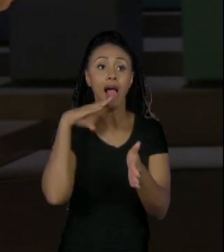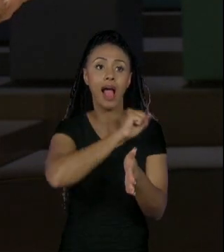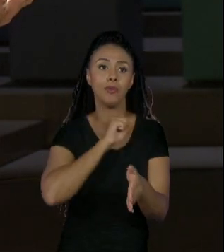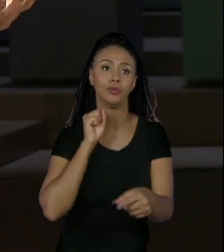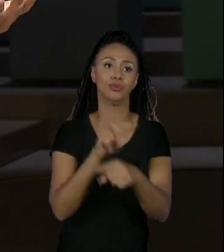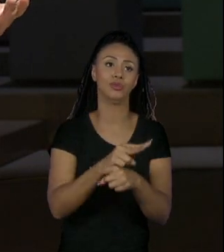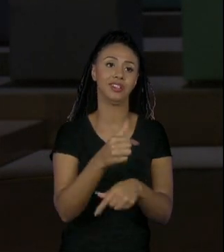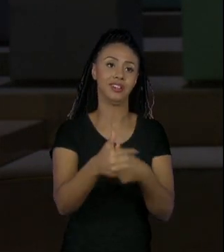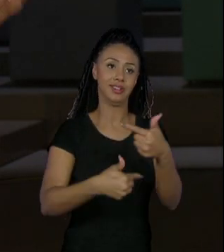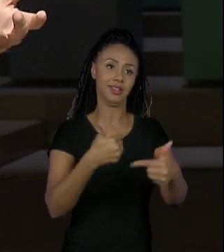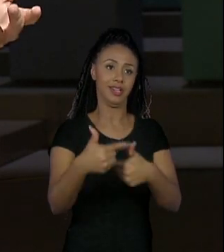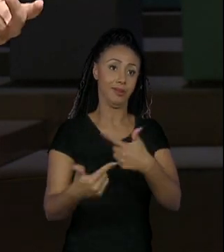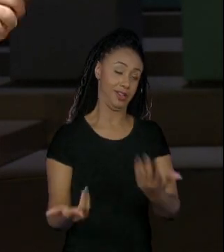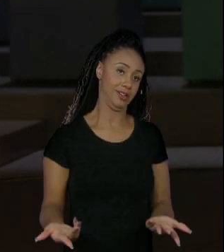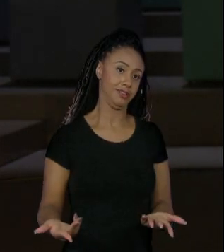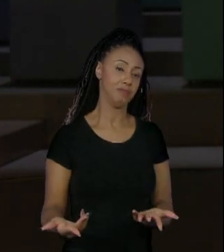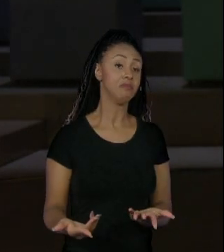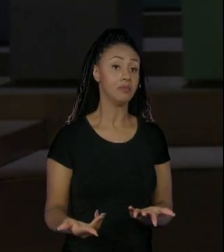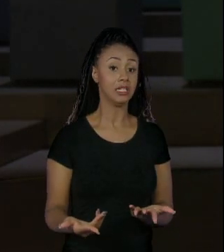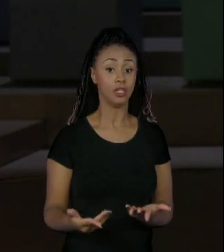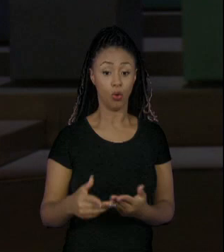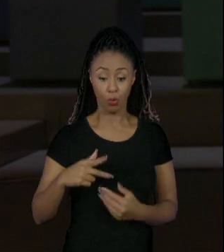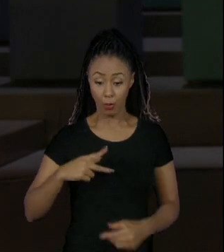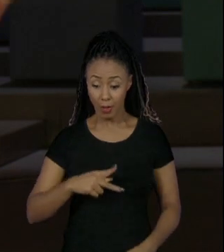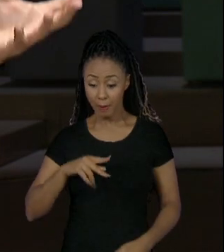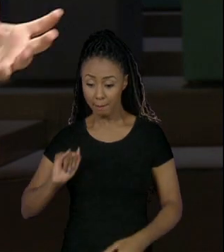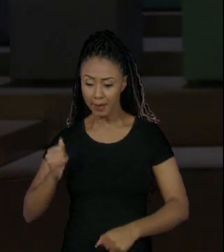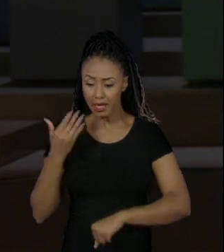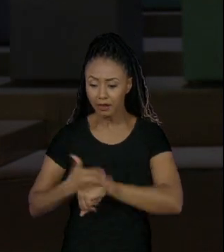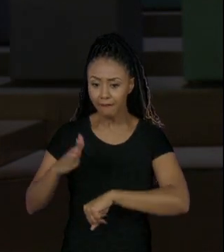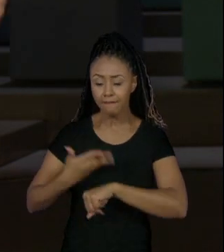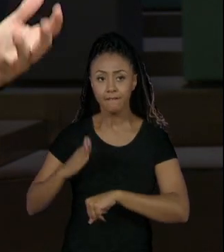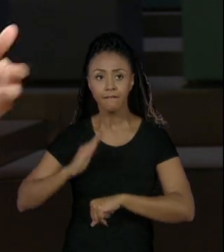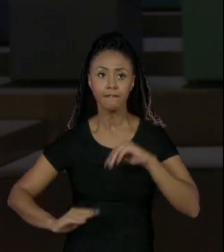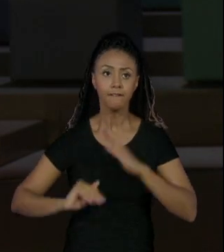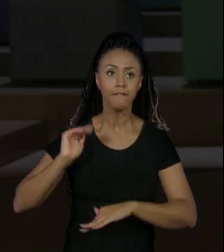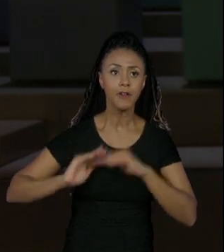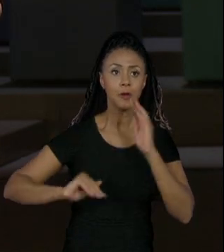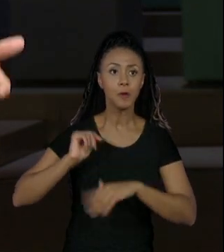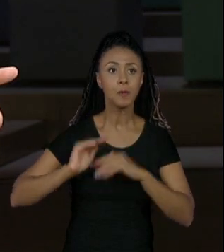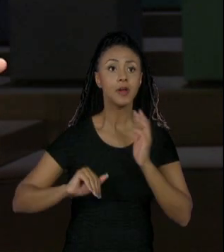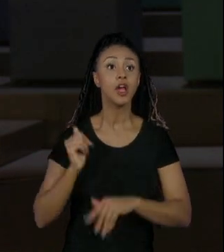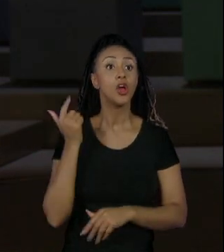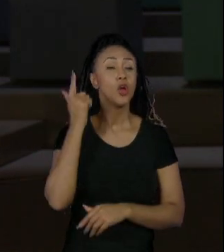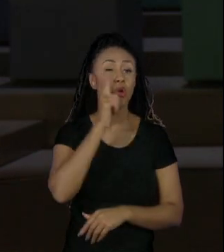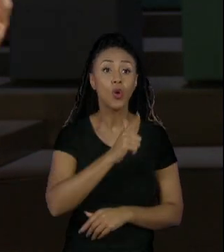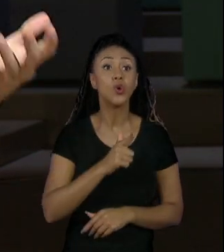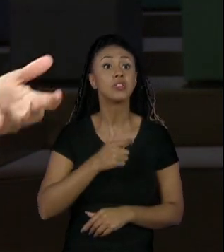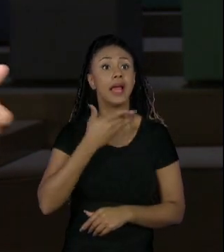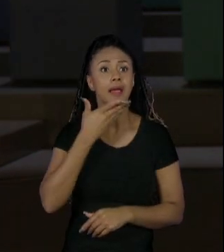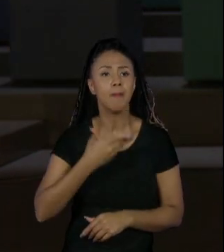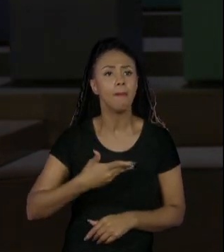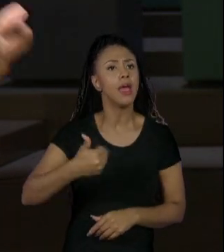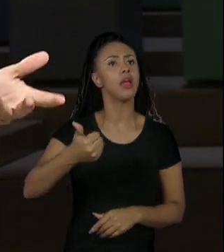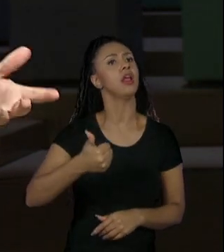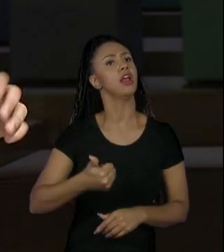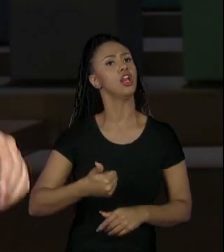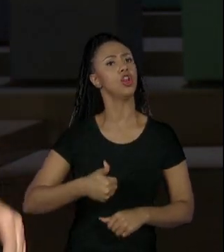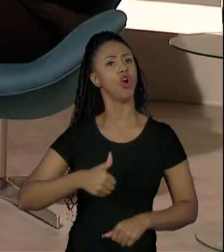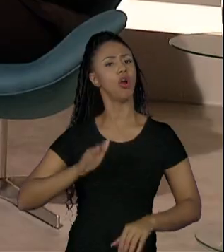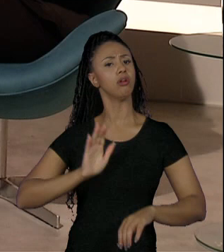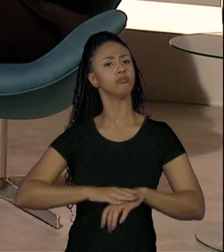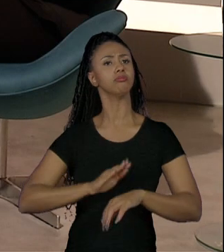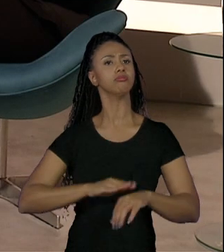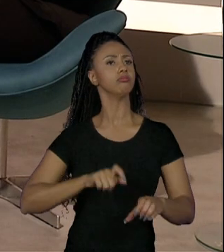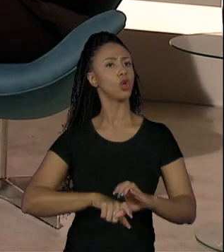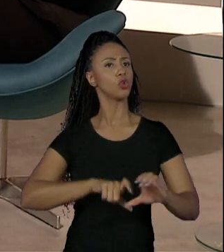fazer essa prática dentro do projeto integrador, é importantíssimo para que eles consigam chegar no mercado de trabalho com um pouco mais de independência e autonomia, né?